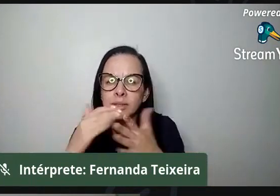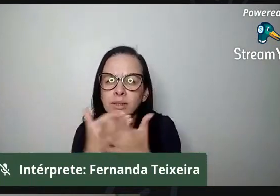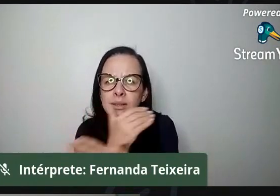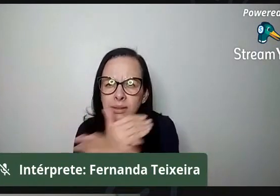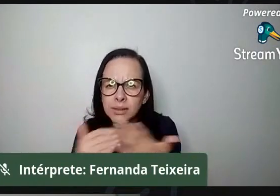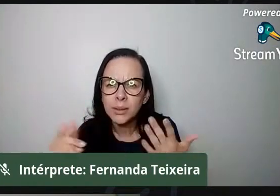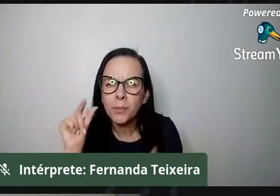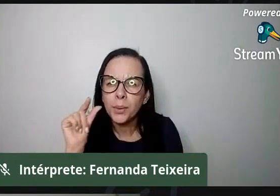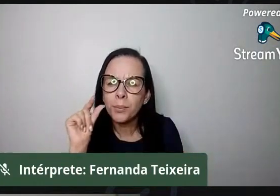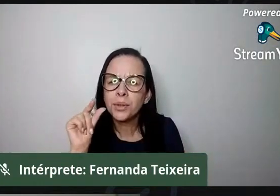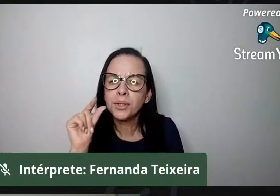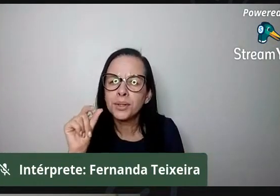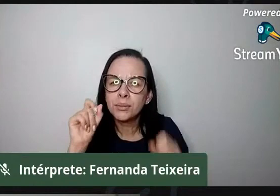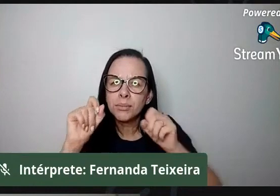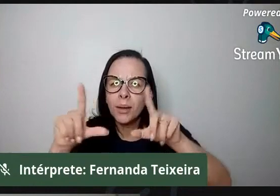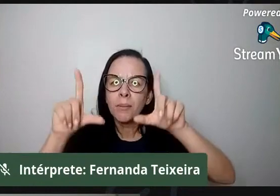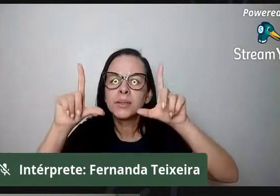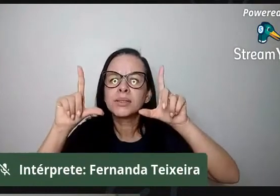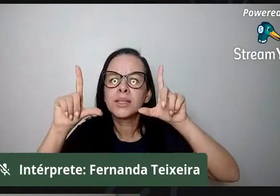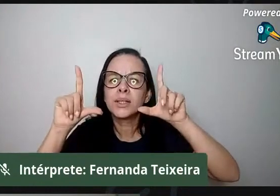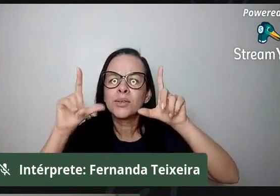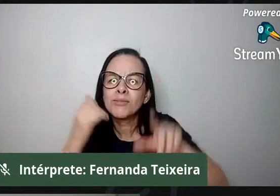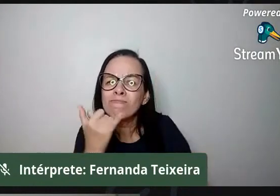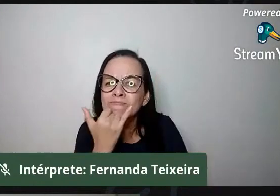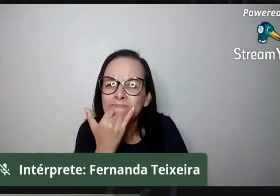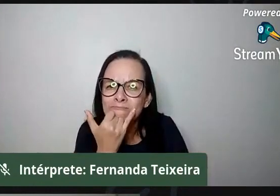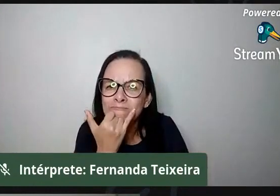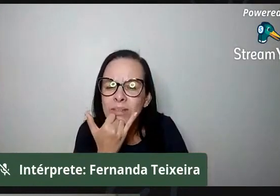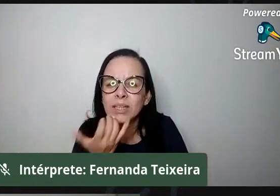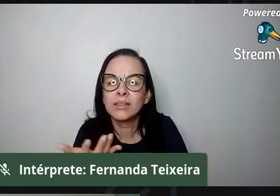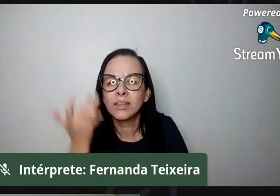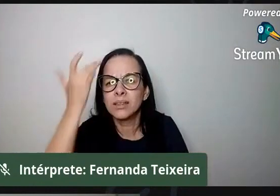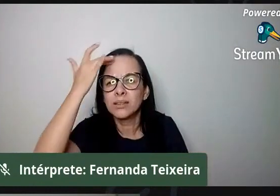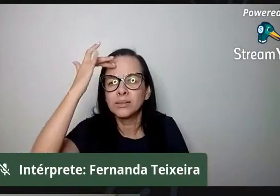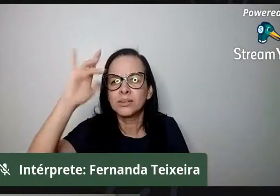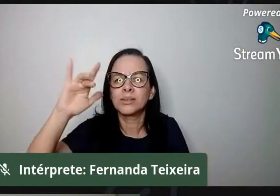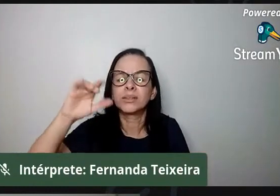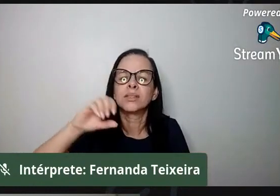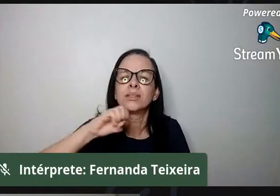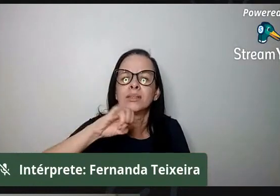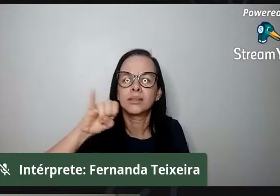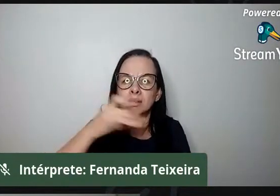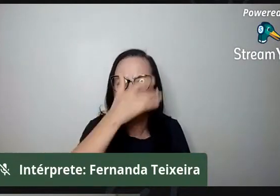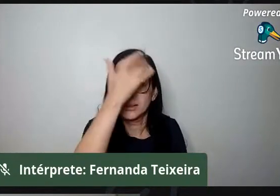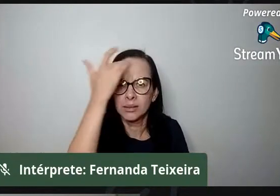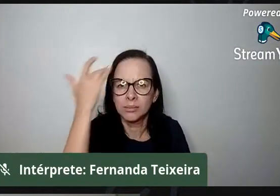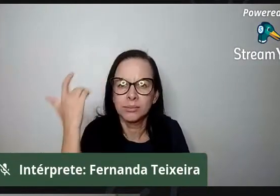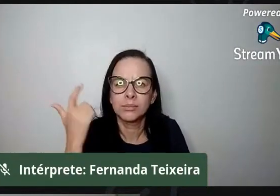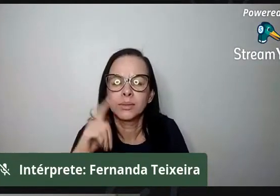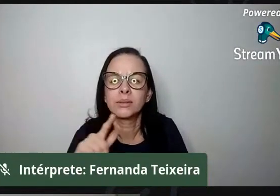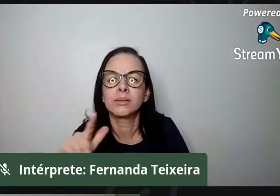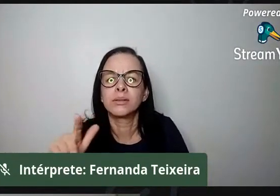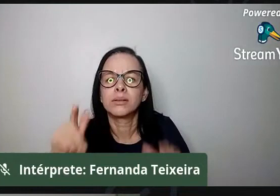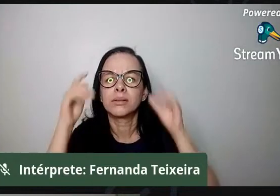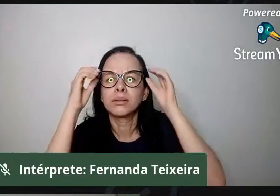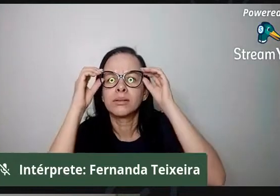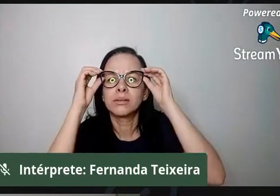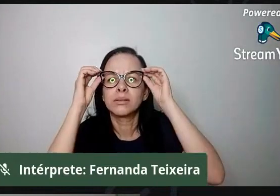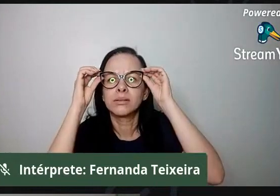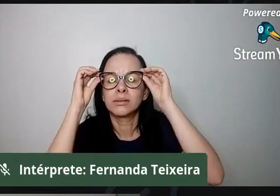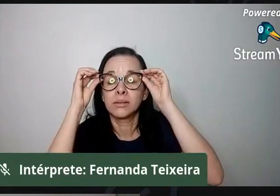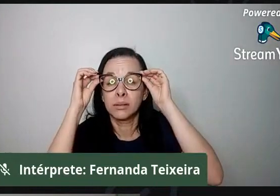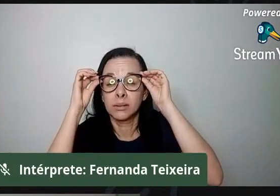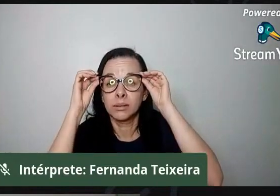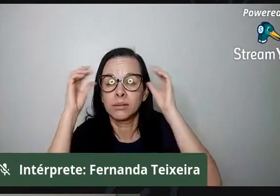Entendi. Peço perdão, gente. Não sei se alguém daí consegue projetar. Talvez seja melhor. Se você conseguir